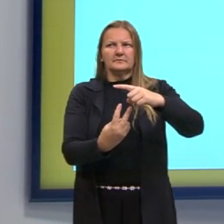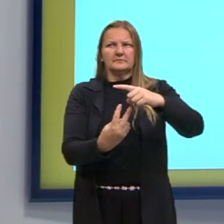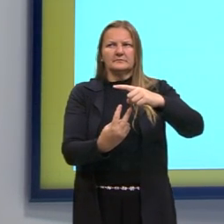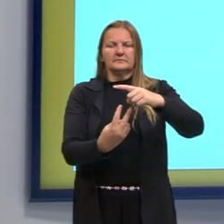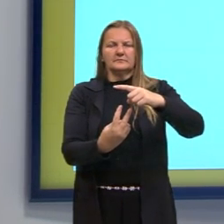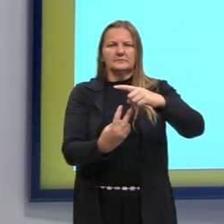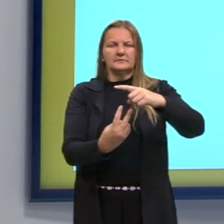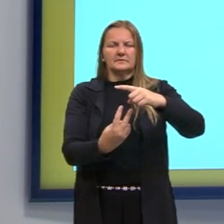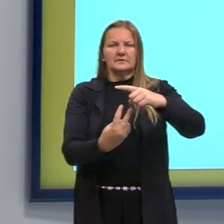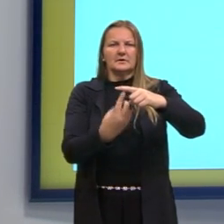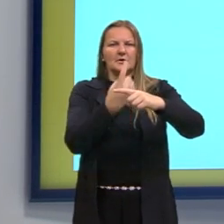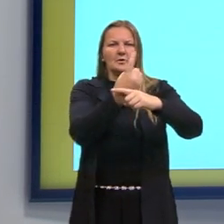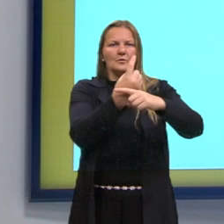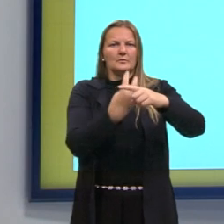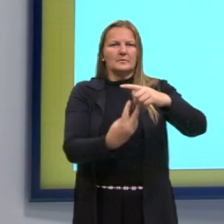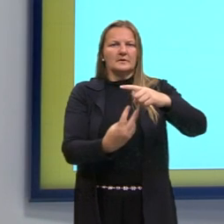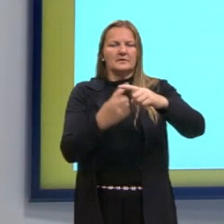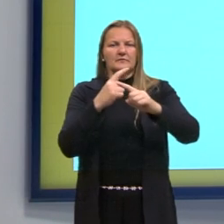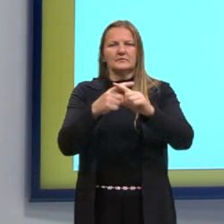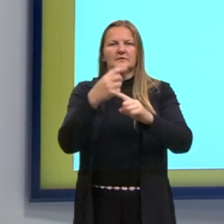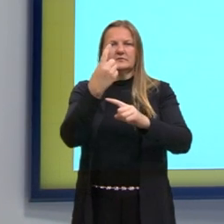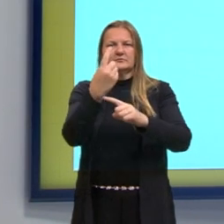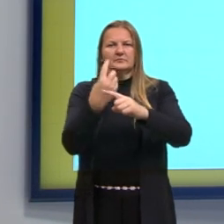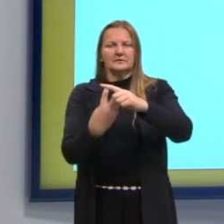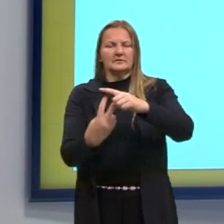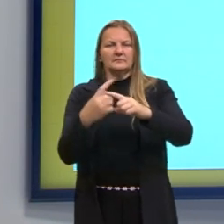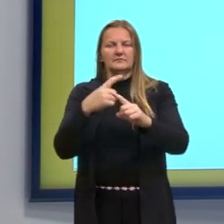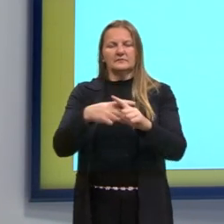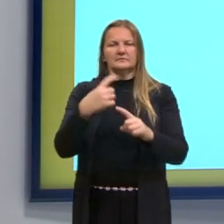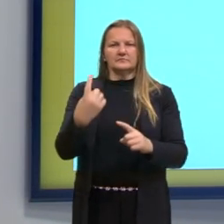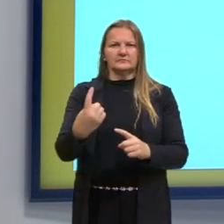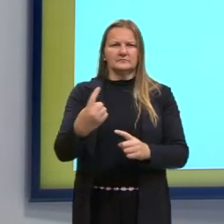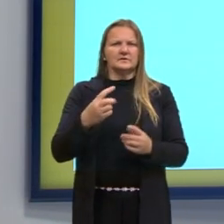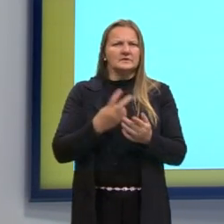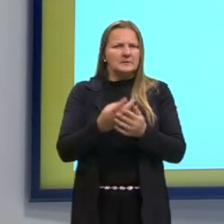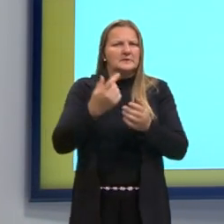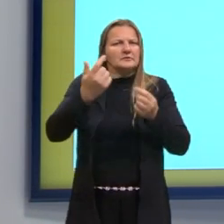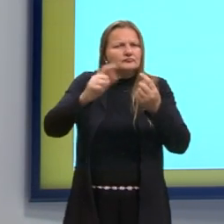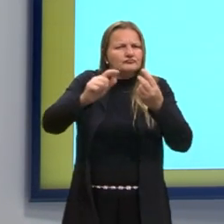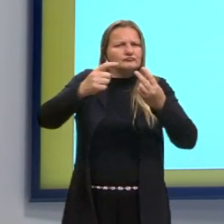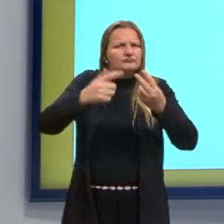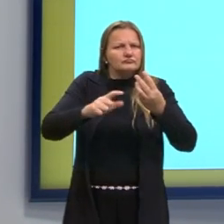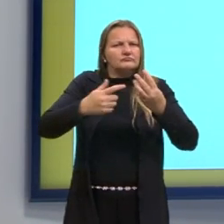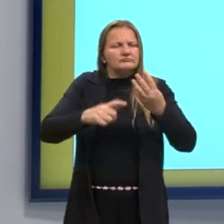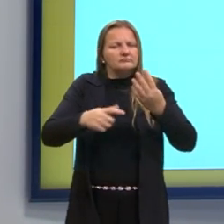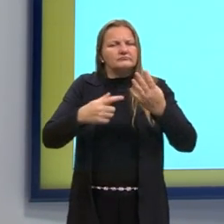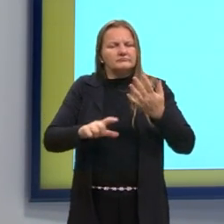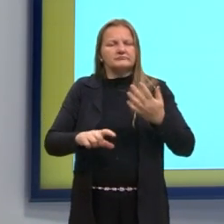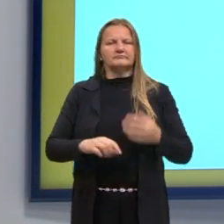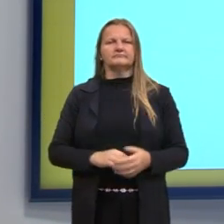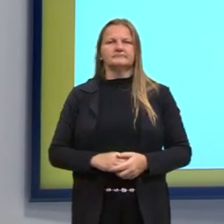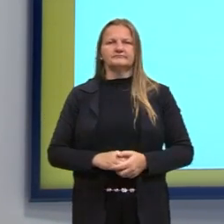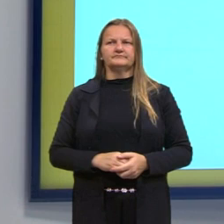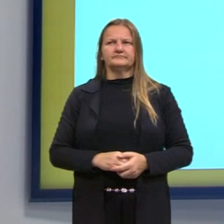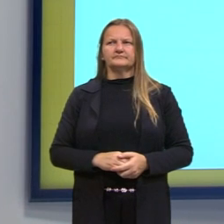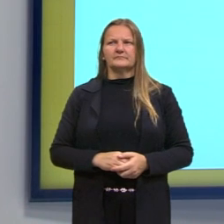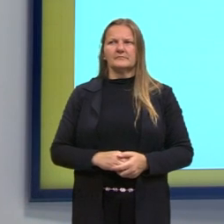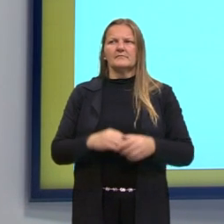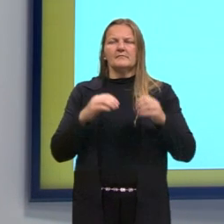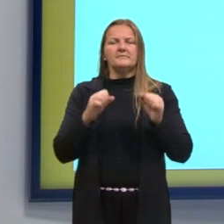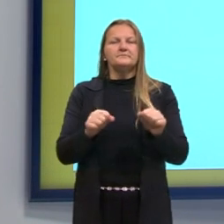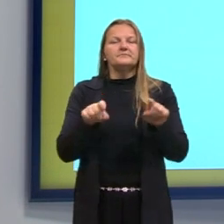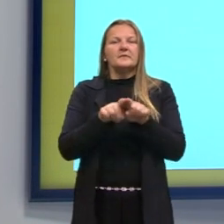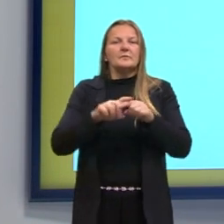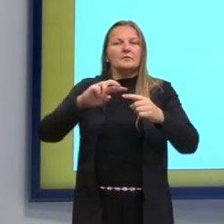vezes 1 meio vezes 1. Simplesmente sempre repetindo esse processo. Também posso escrever como